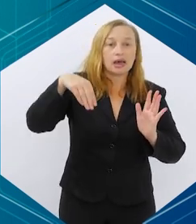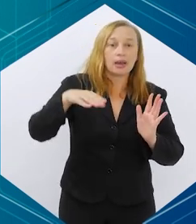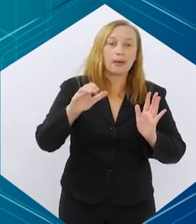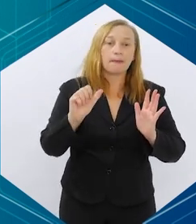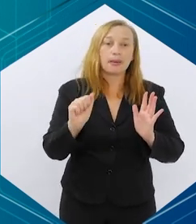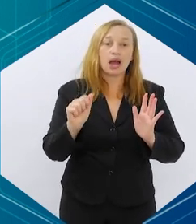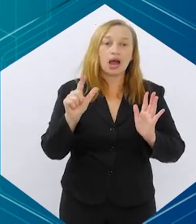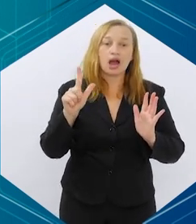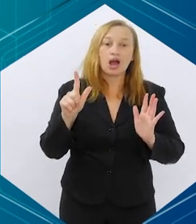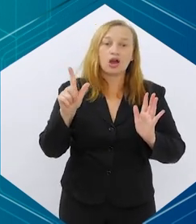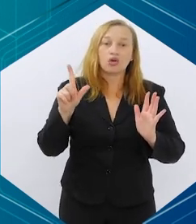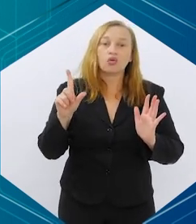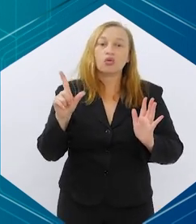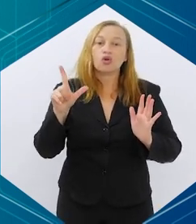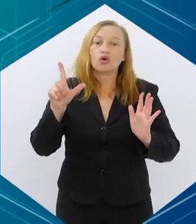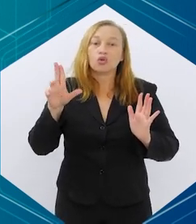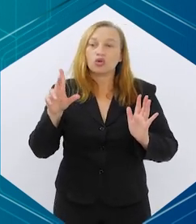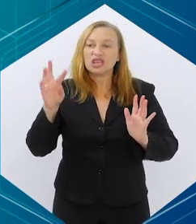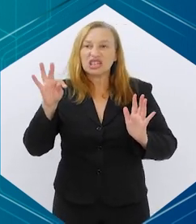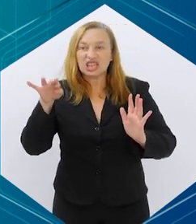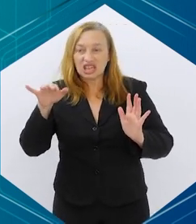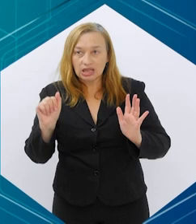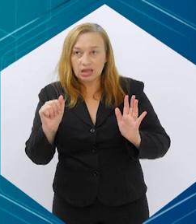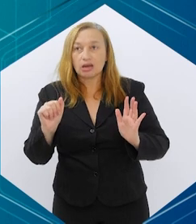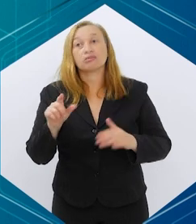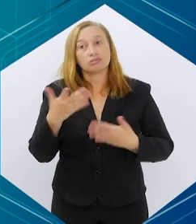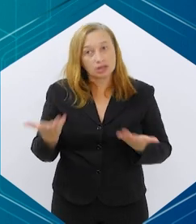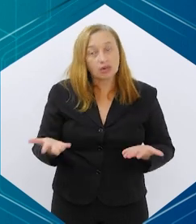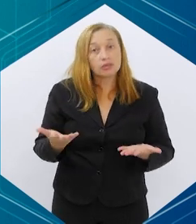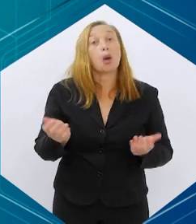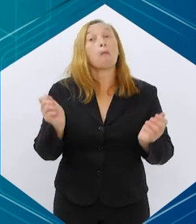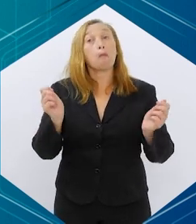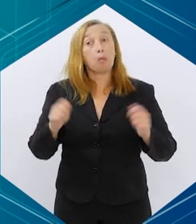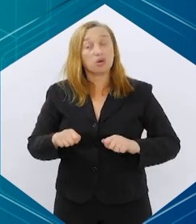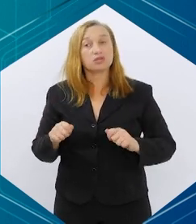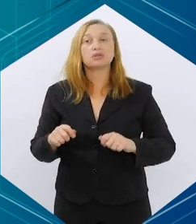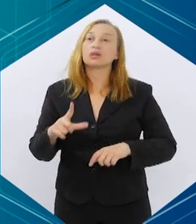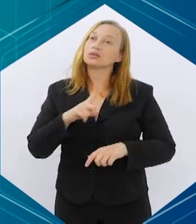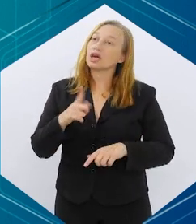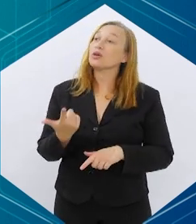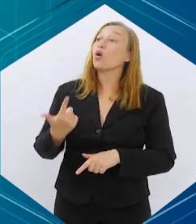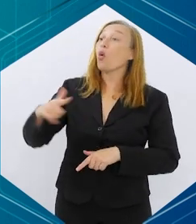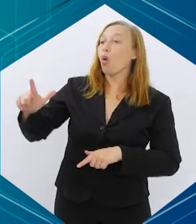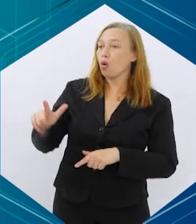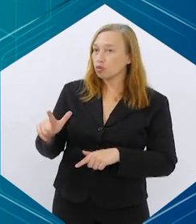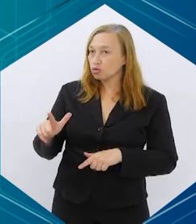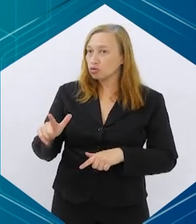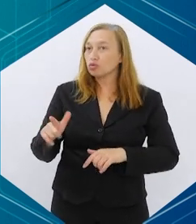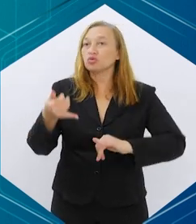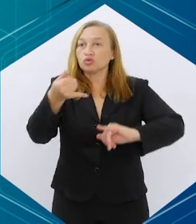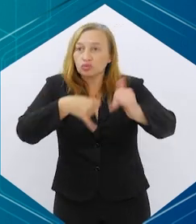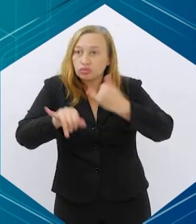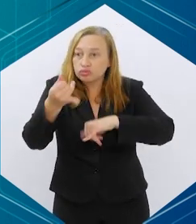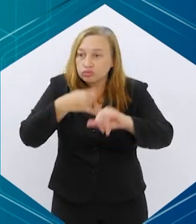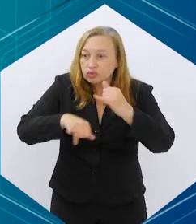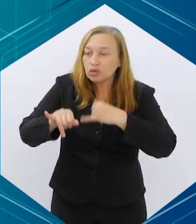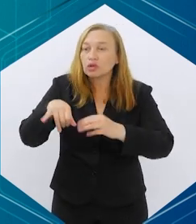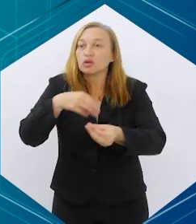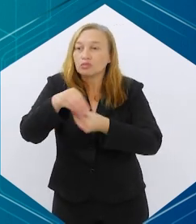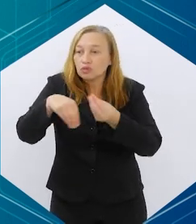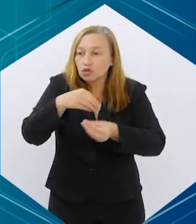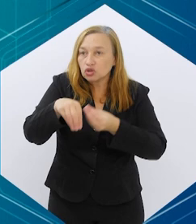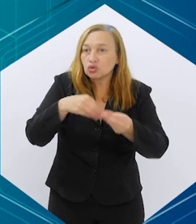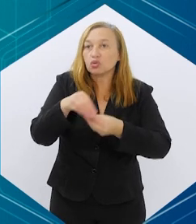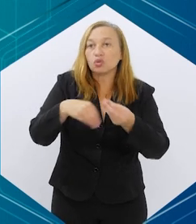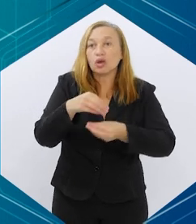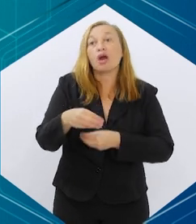A Lira Glutina vai quebrar patente esse ano, então, possivelmente, teremos outros laboratórios comercializando a Lira